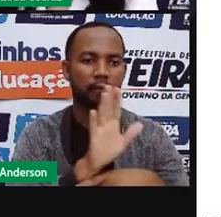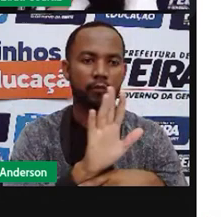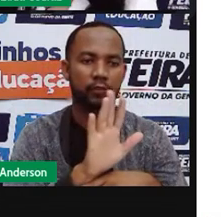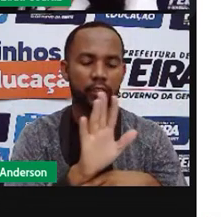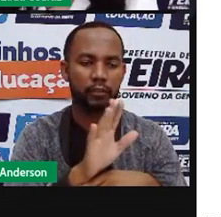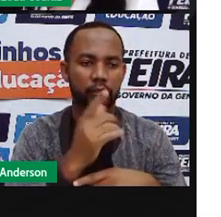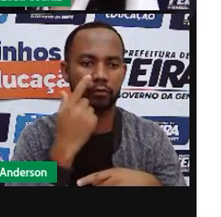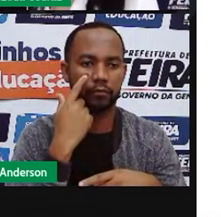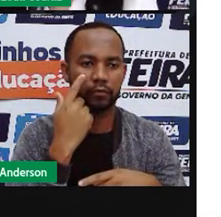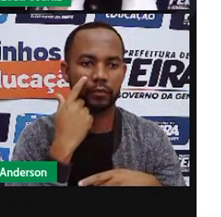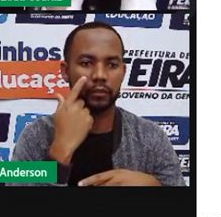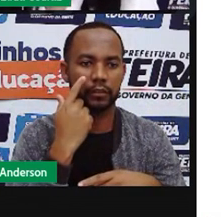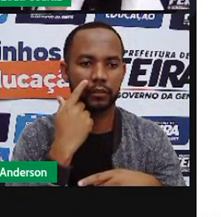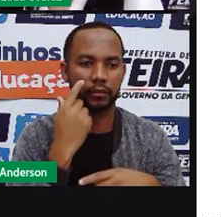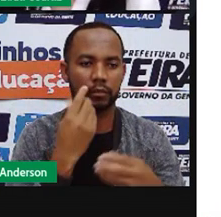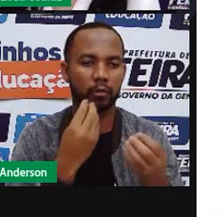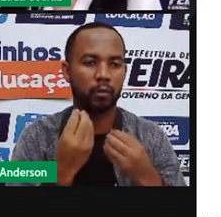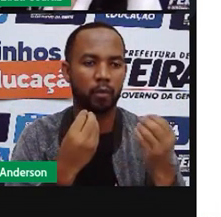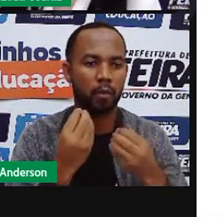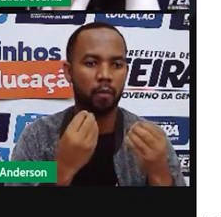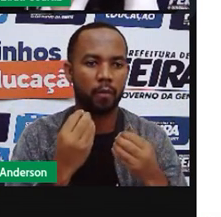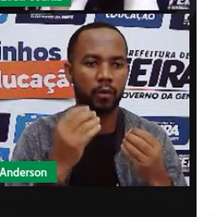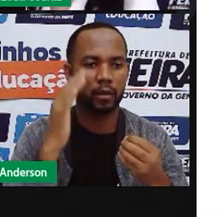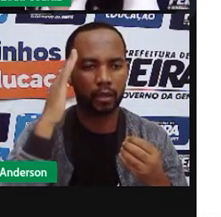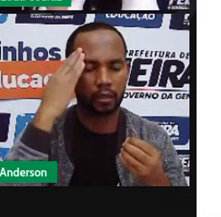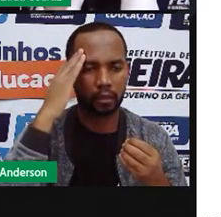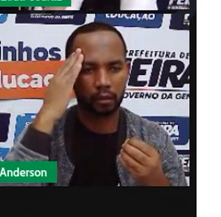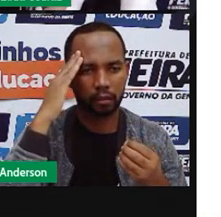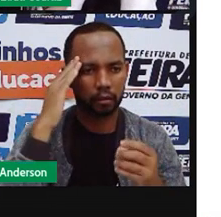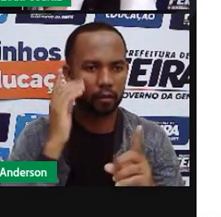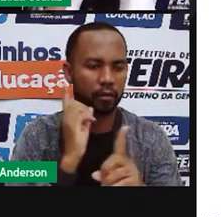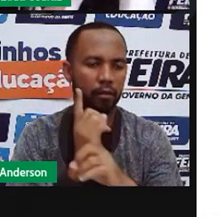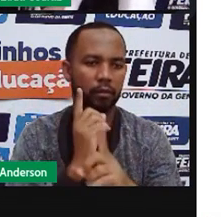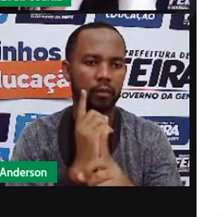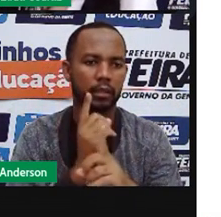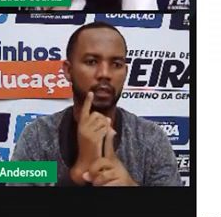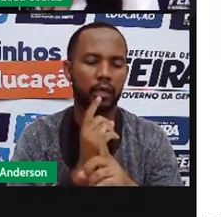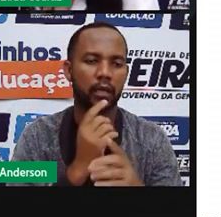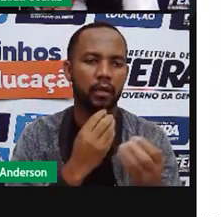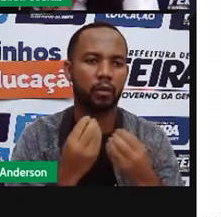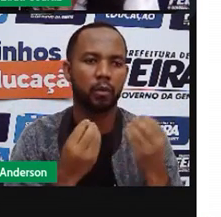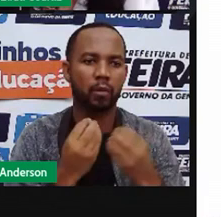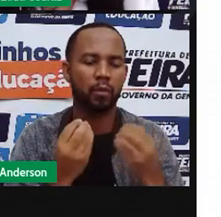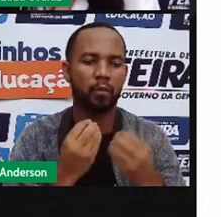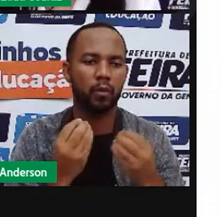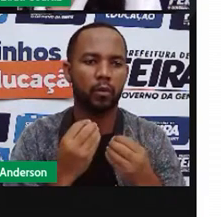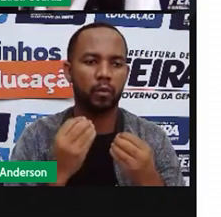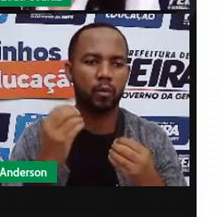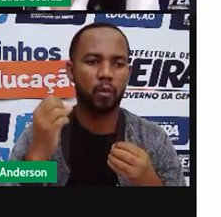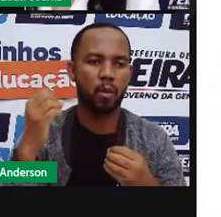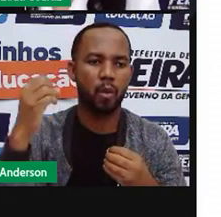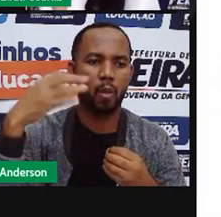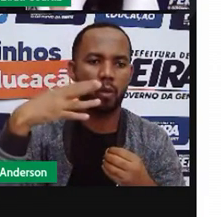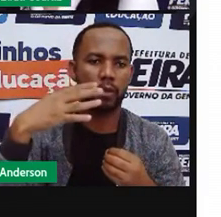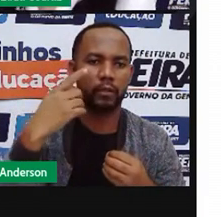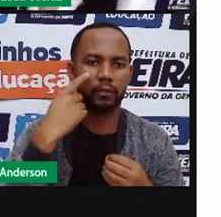Vamos ver? Vamos tentar encontrar a origem da fonte de luz.